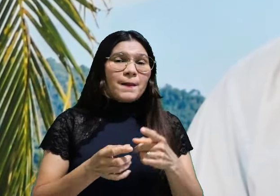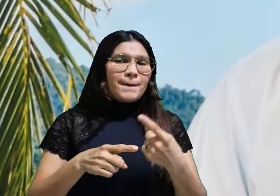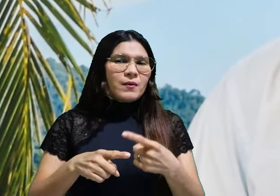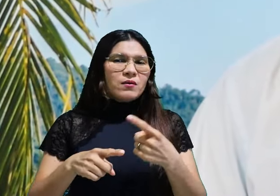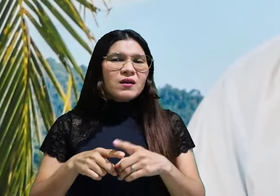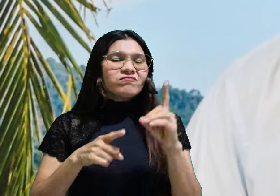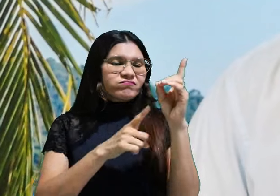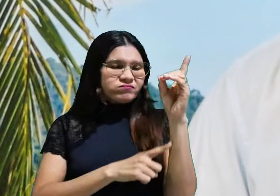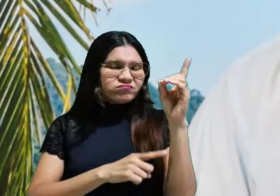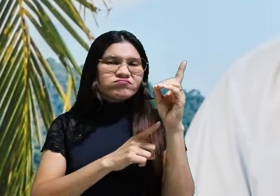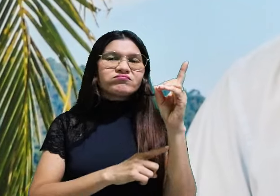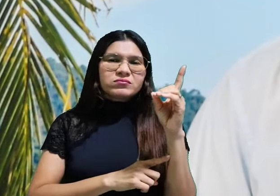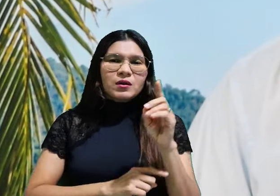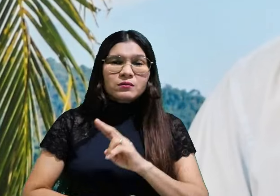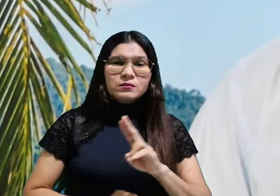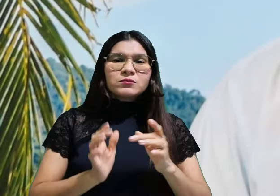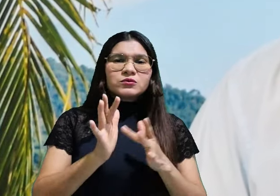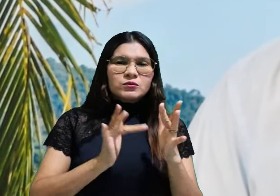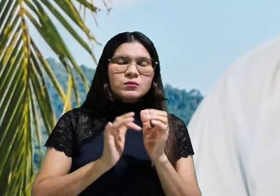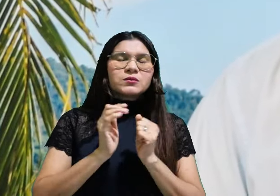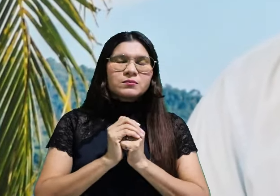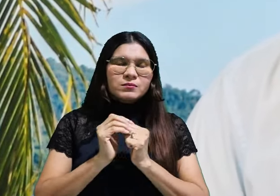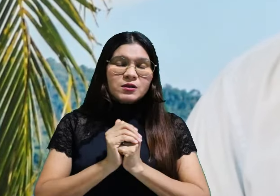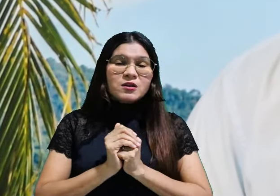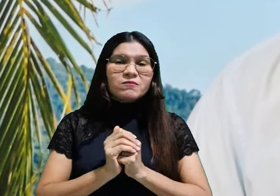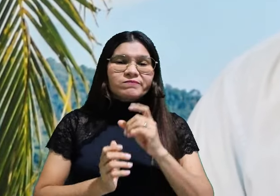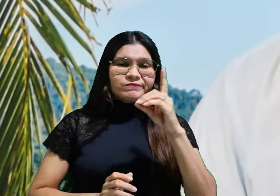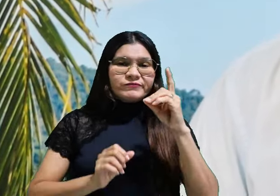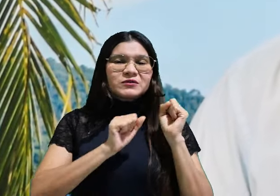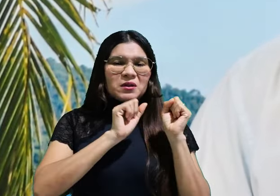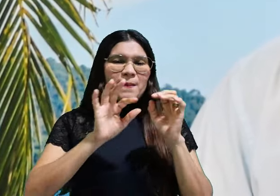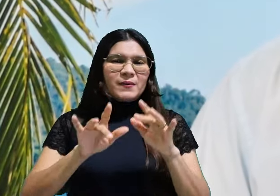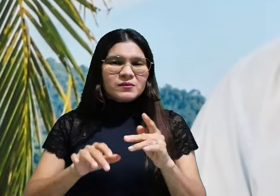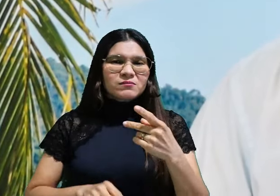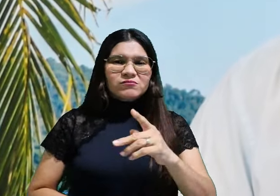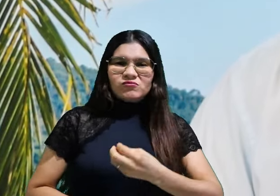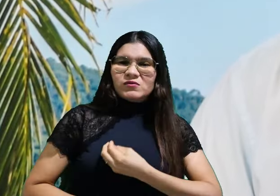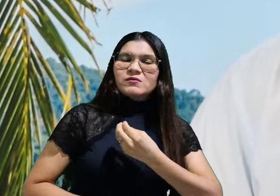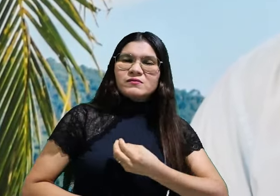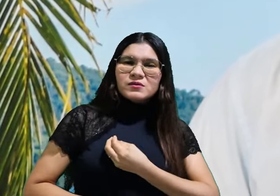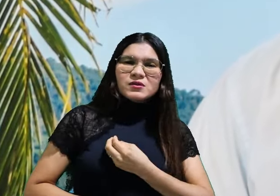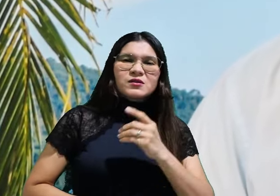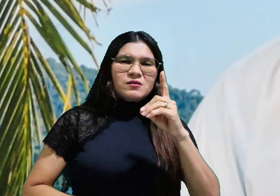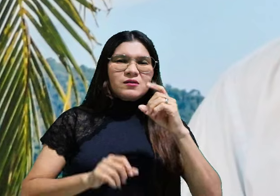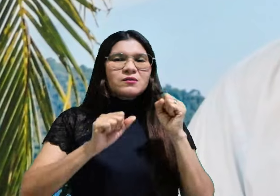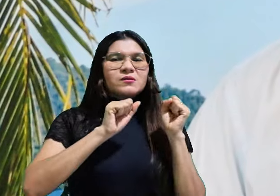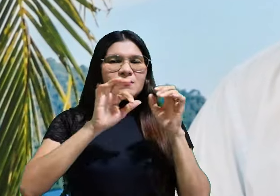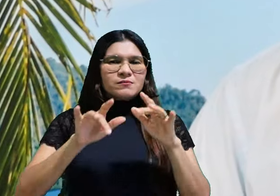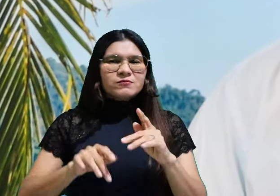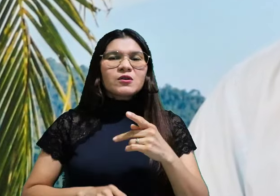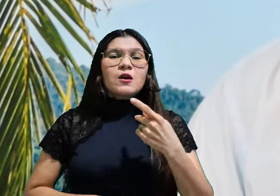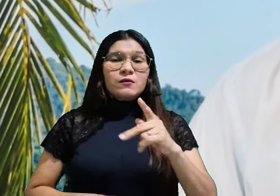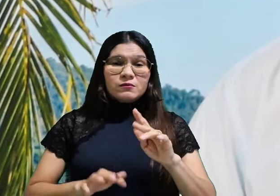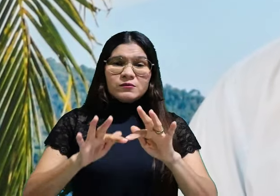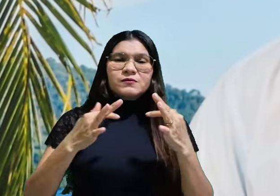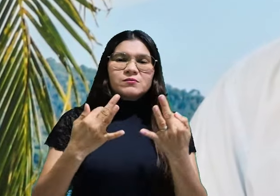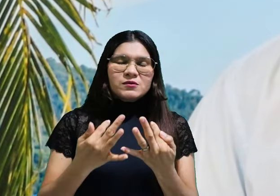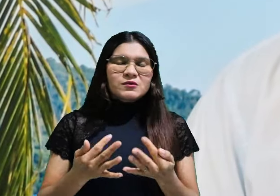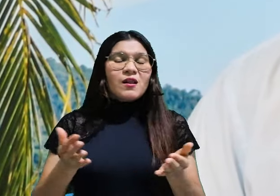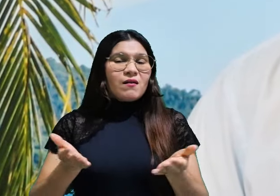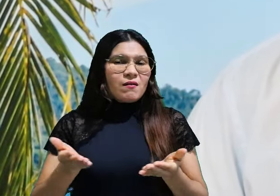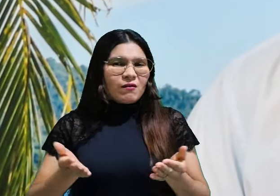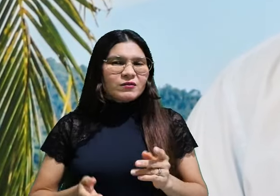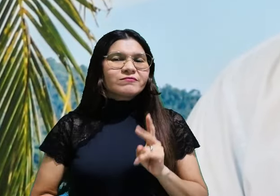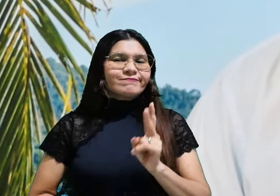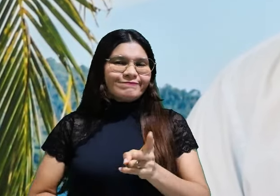vontade. Em nome de Jesus. Amém. Que Deus abençoe você. Que Deus abençoe a sua casa,